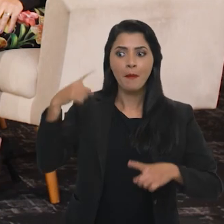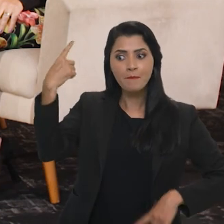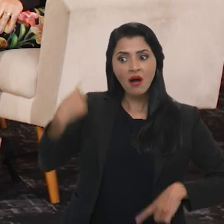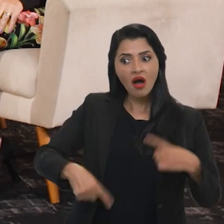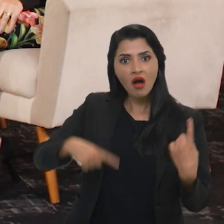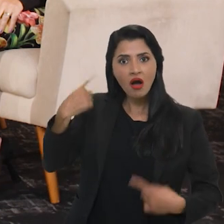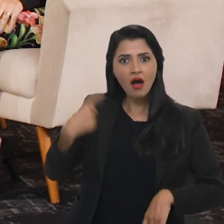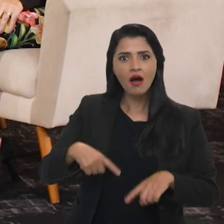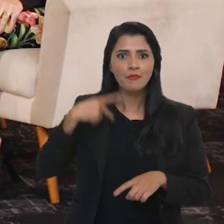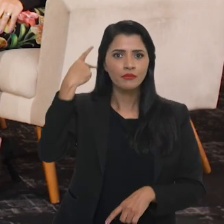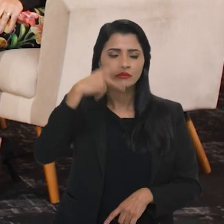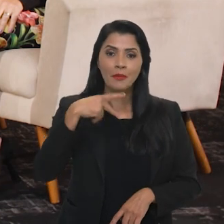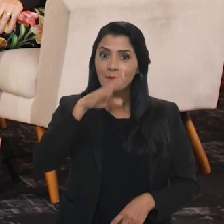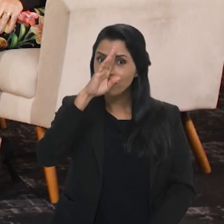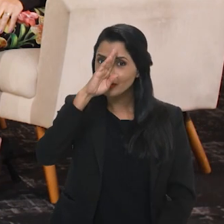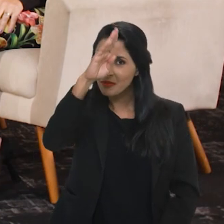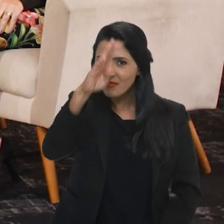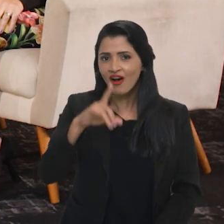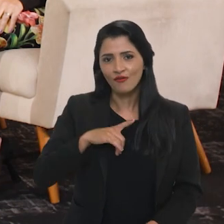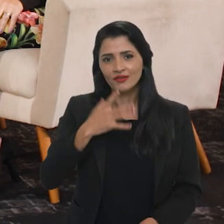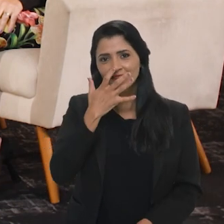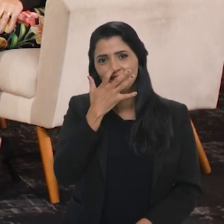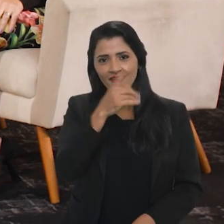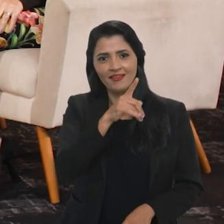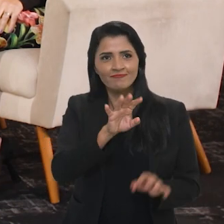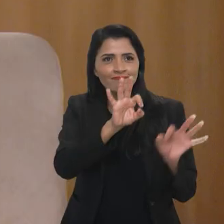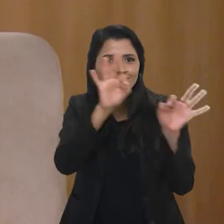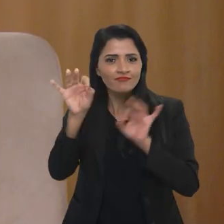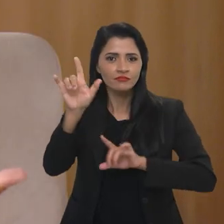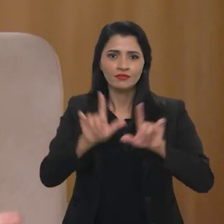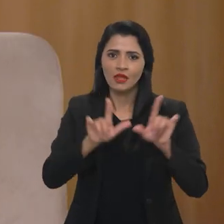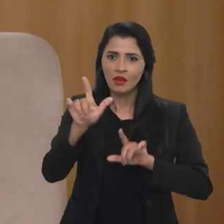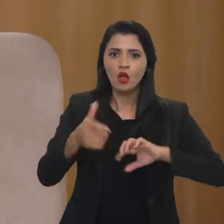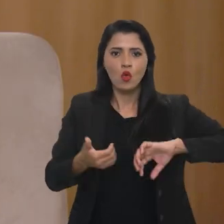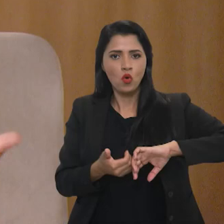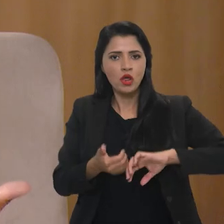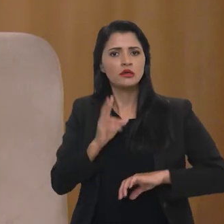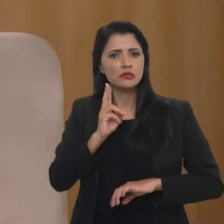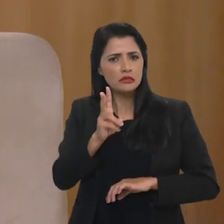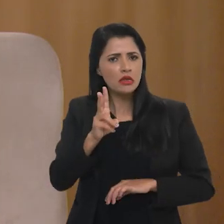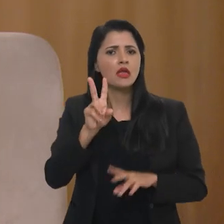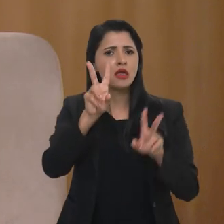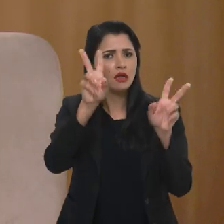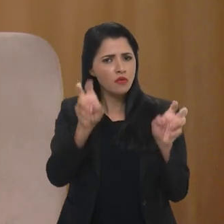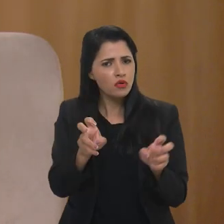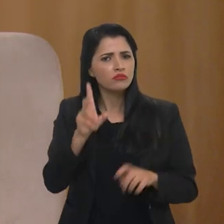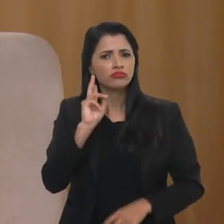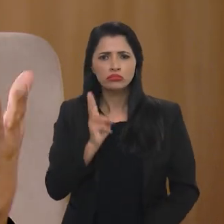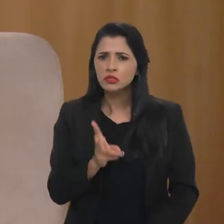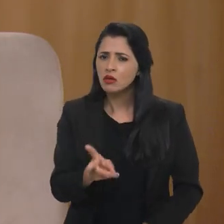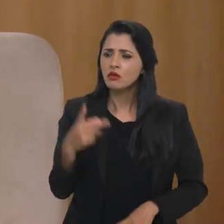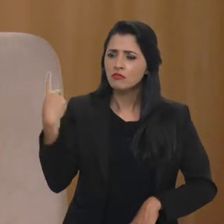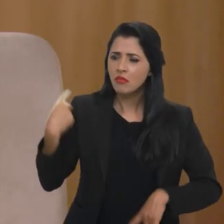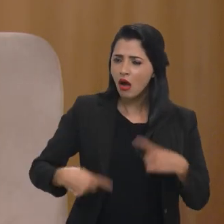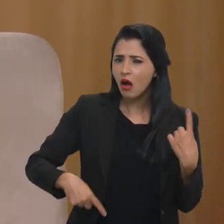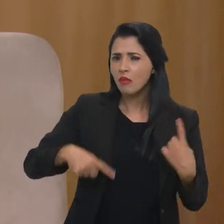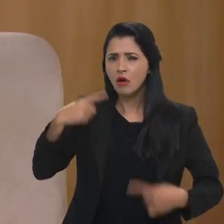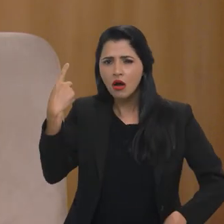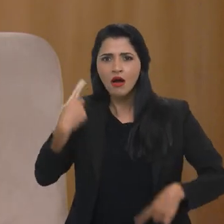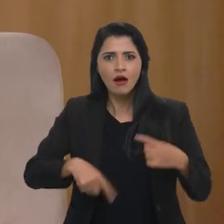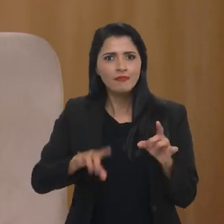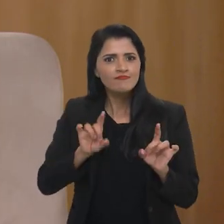um dos debates políticos principais. Tanto você pode ver na mídia, como no Congresso, esse tema sempre está agora em voga, sempre